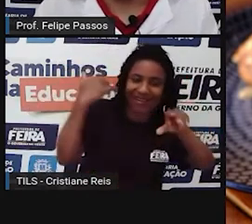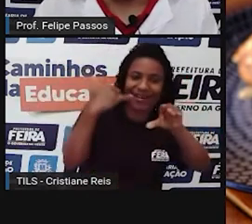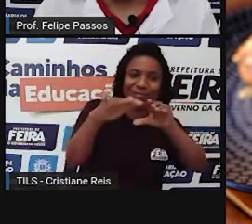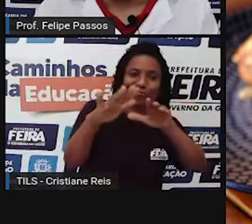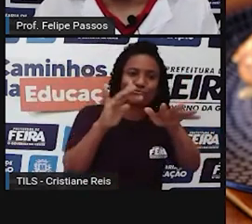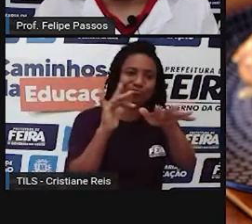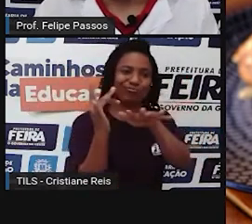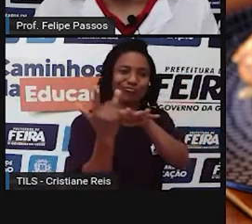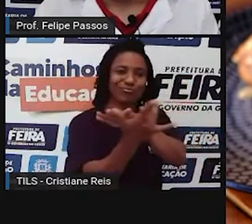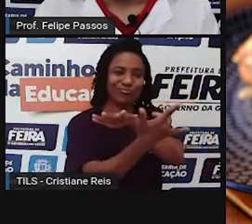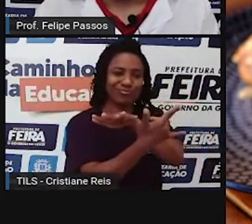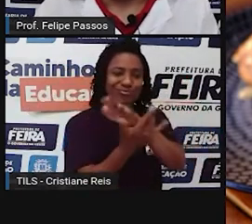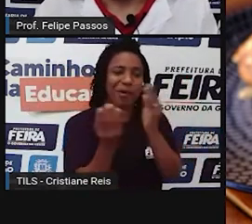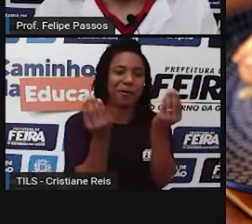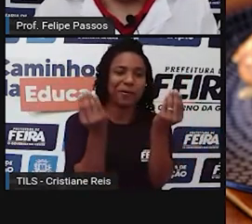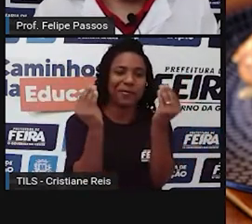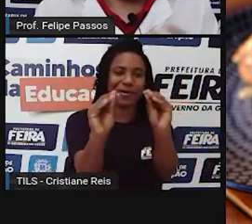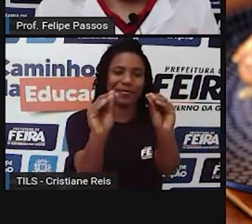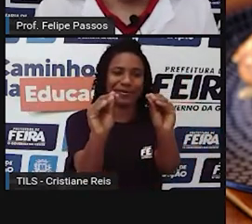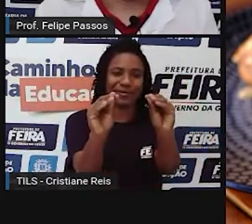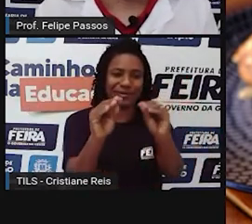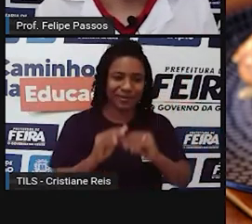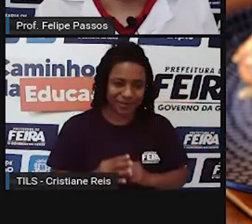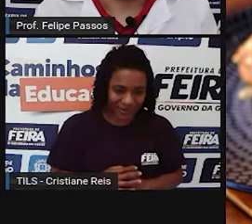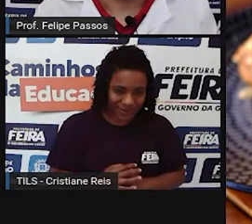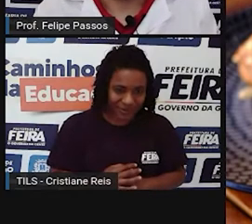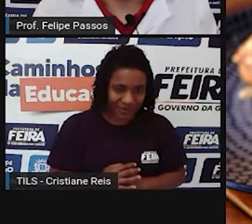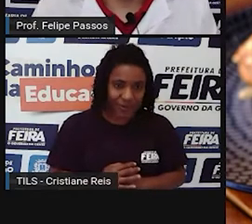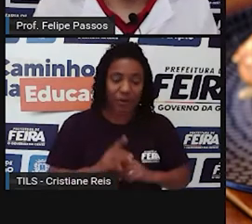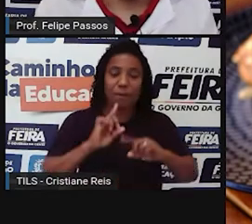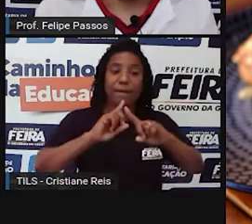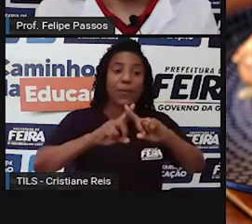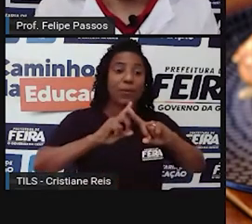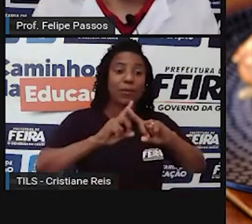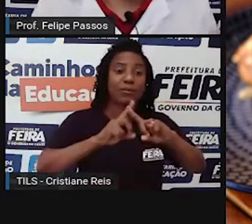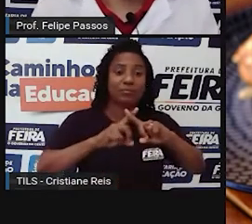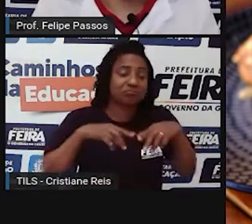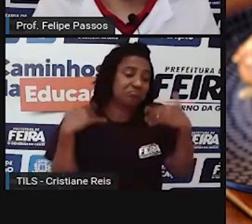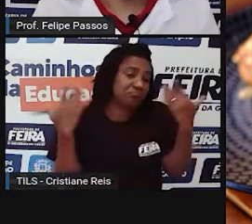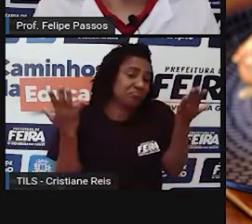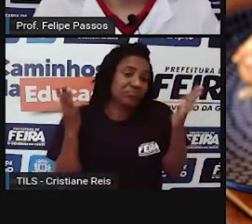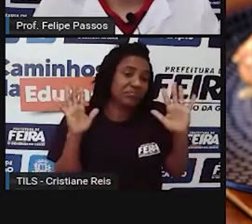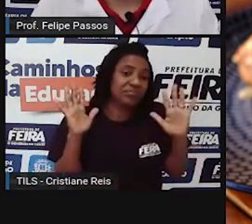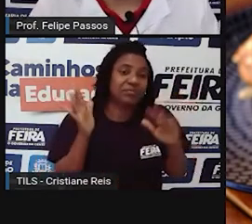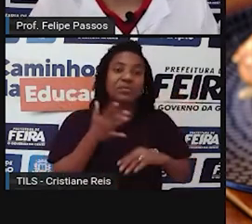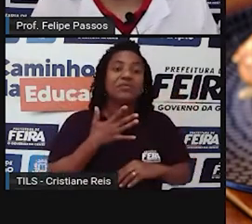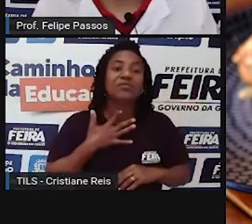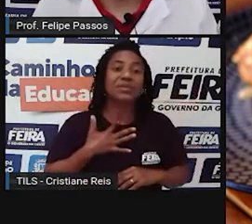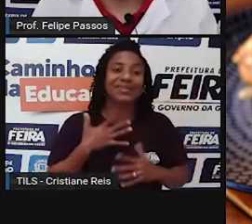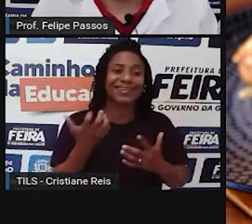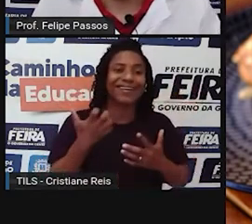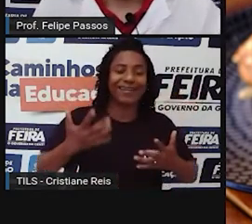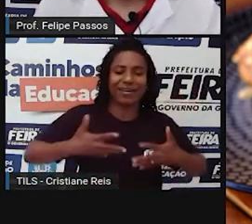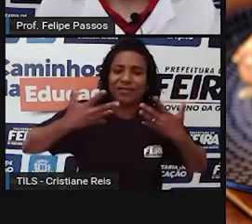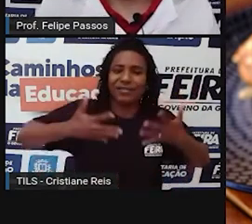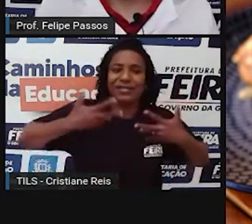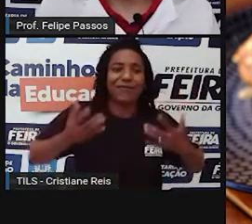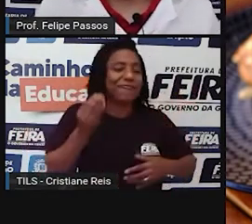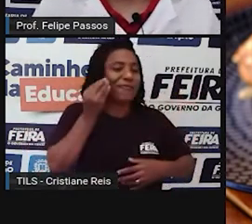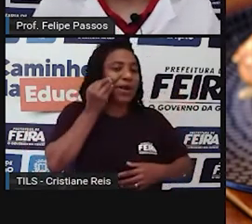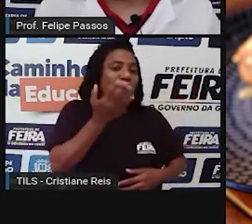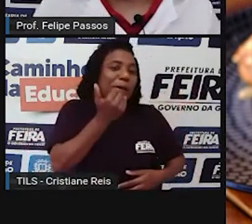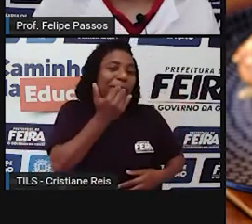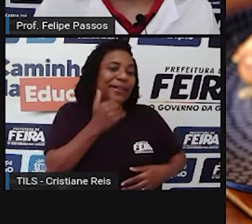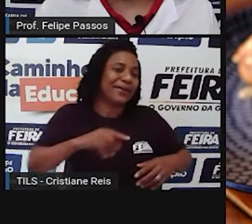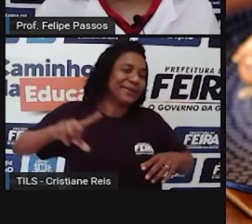na rede social, né? Por que as pessoas fazem isso? Sei lá, para se divertir, para mostrar o que está comendo, às vezes a